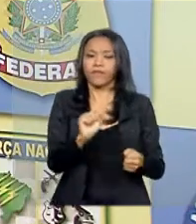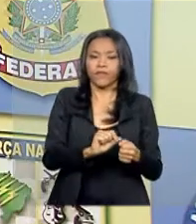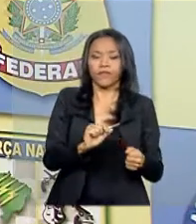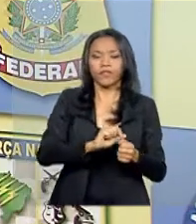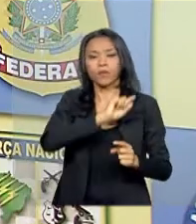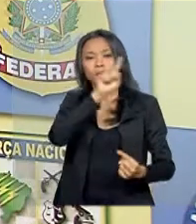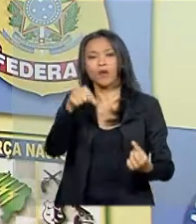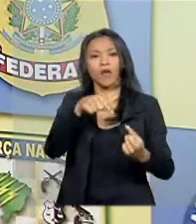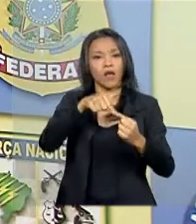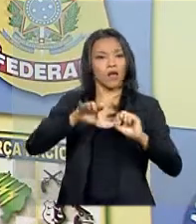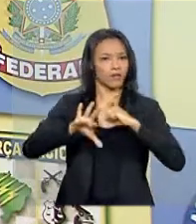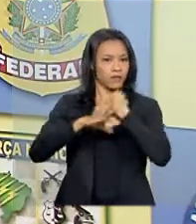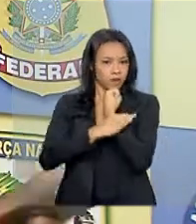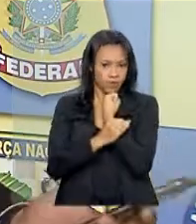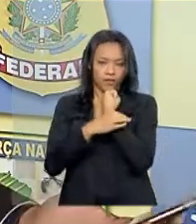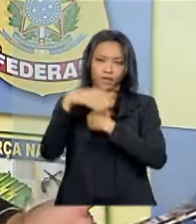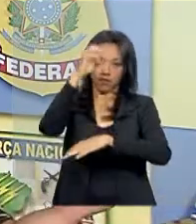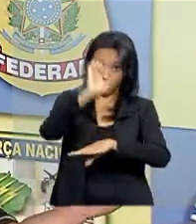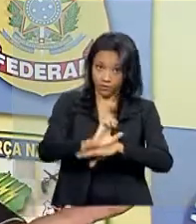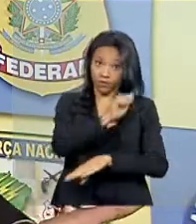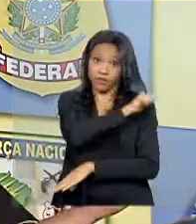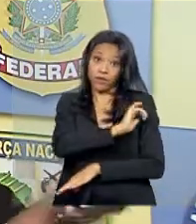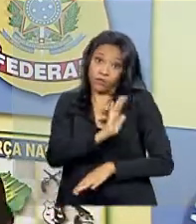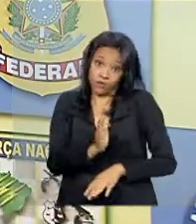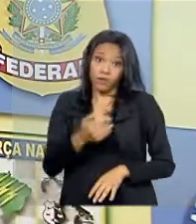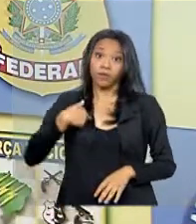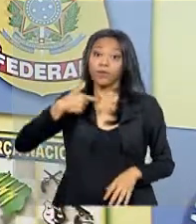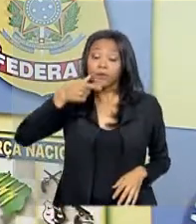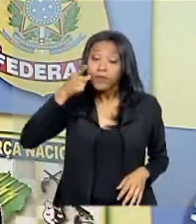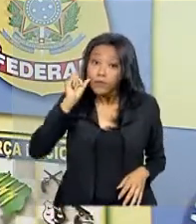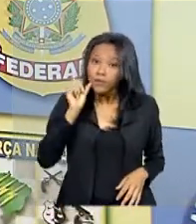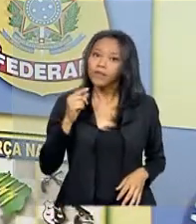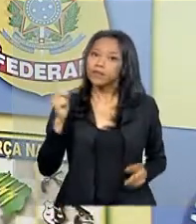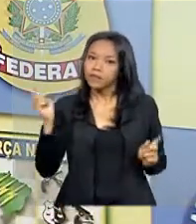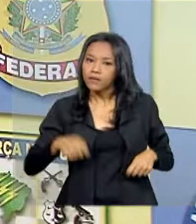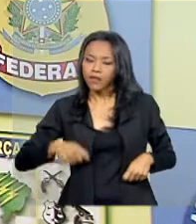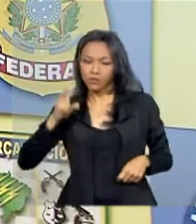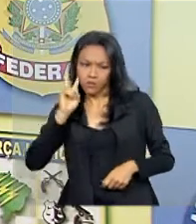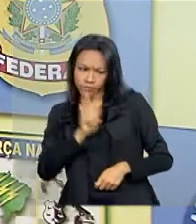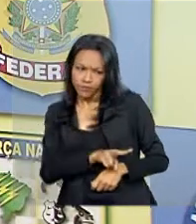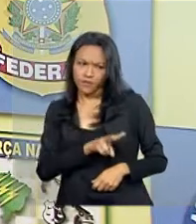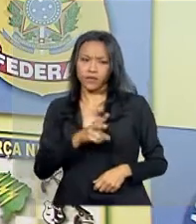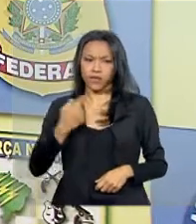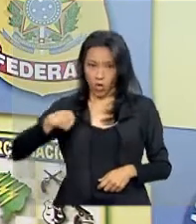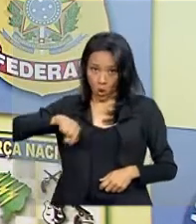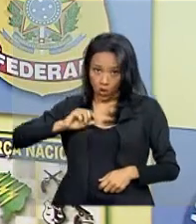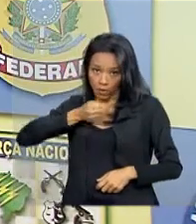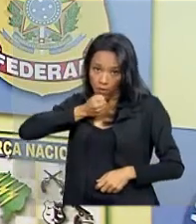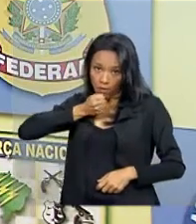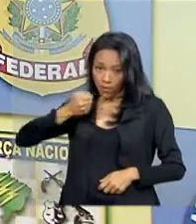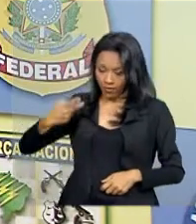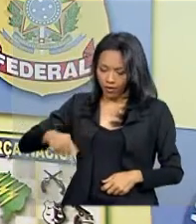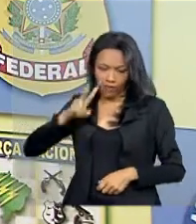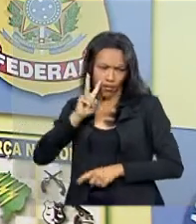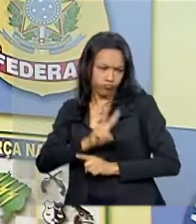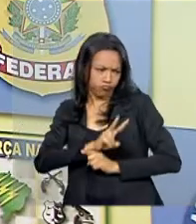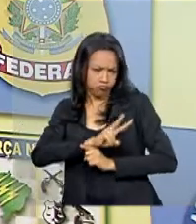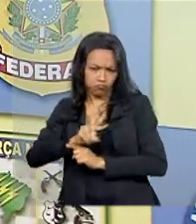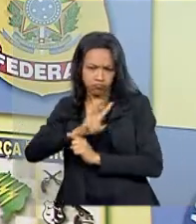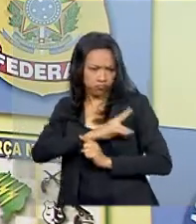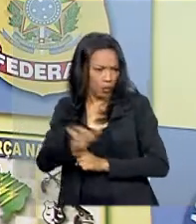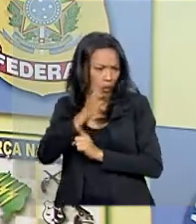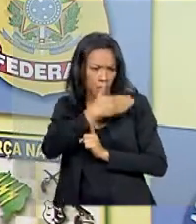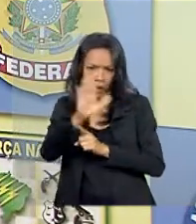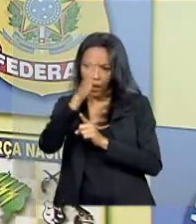garantir a segurança aqui no Rio de Janeiro. Ontem mesmo a gente pôde acompanhar, a gente estava aqui no Comando Militar do Leste e pôde acompanhar a